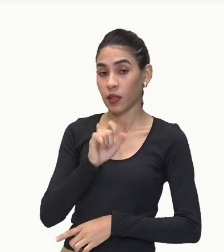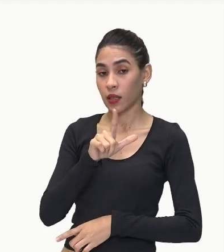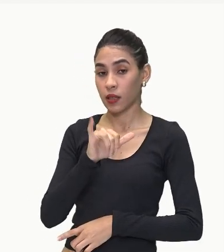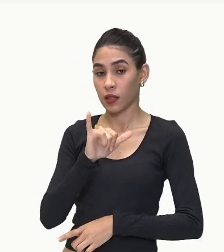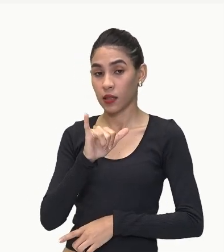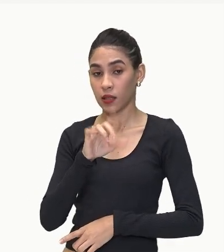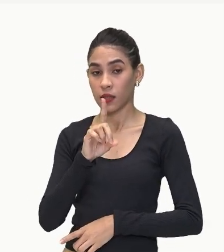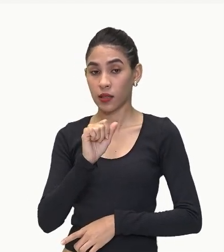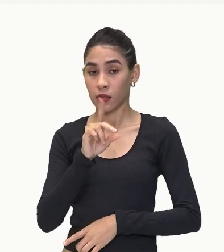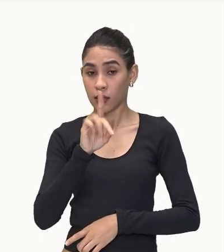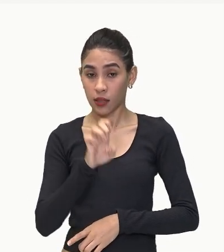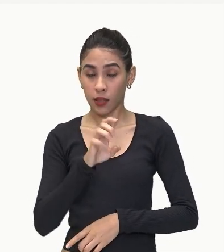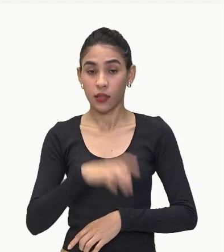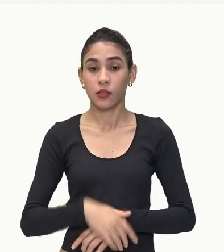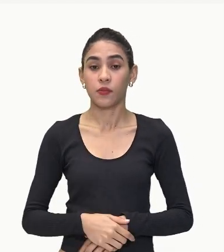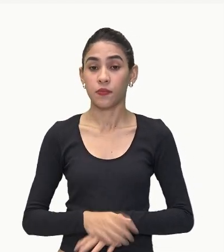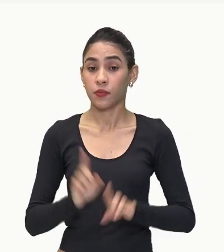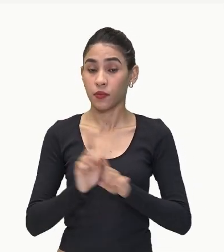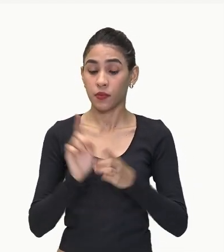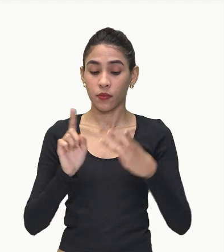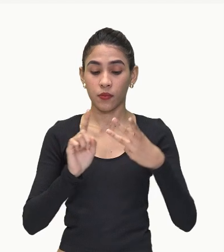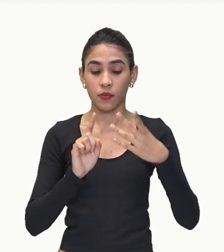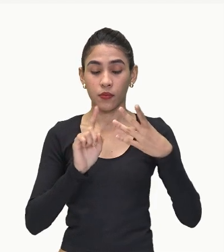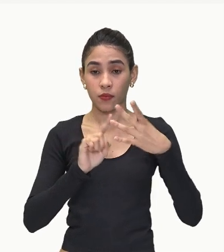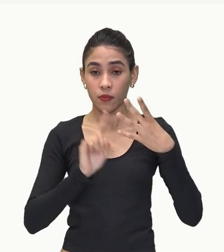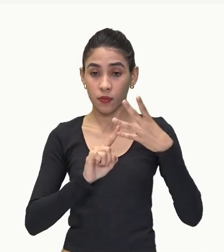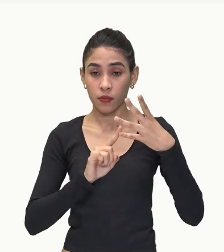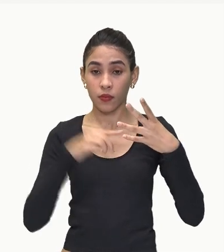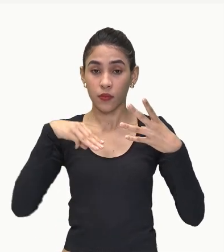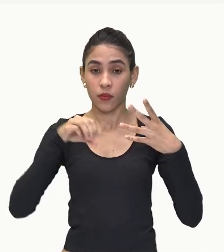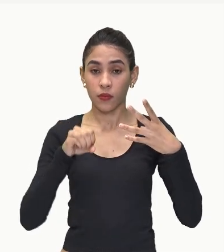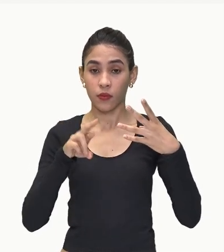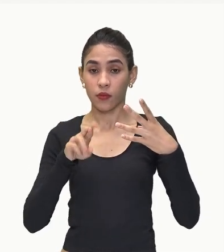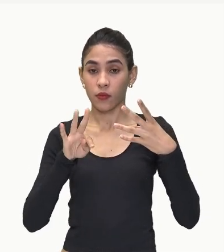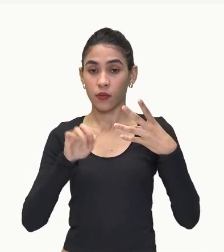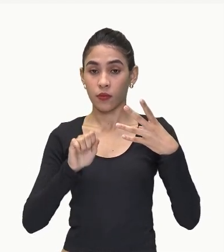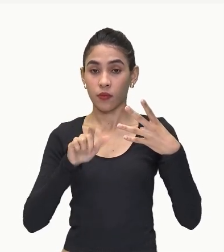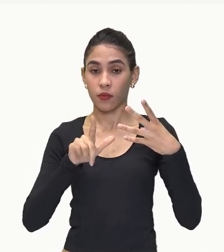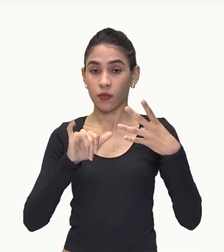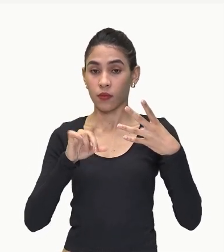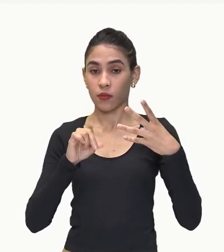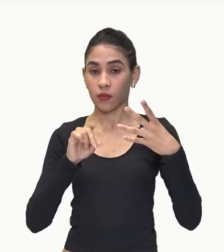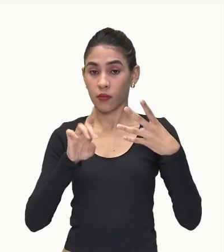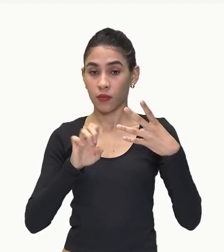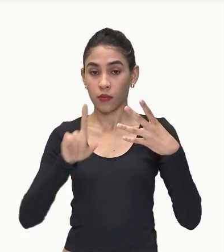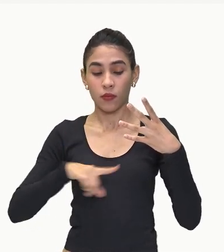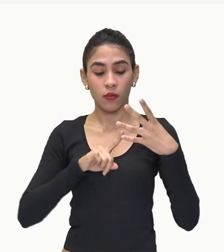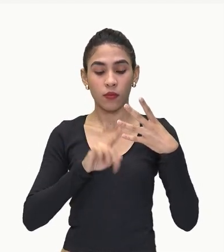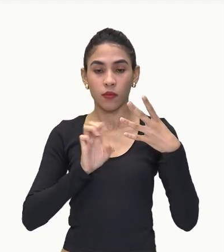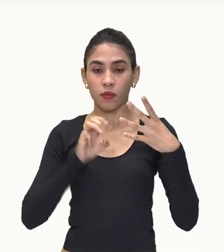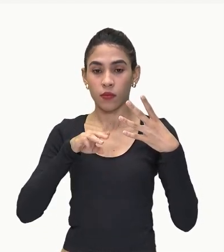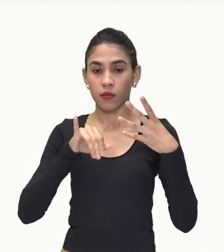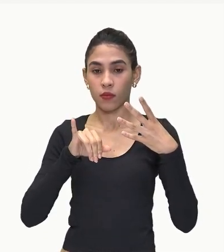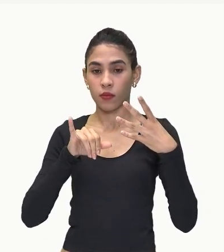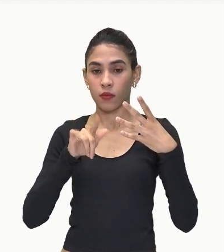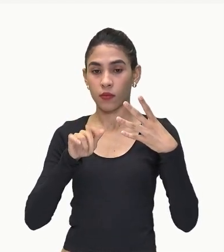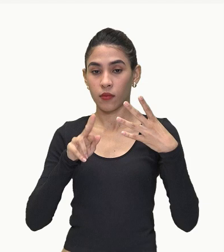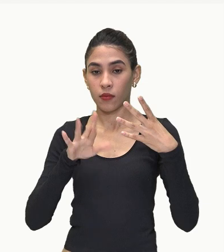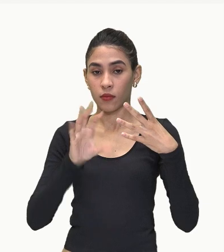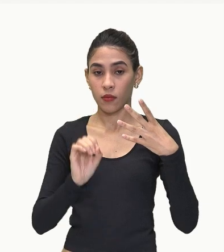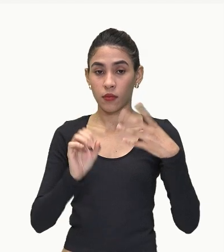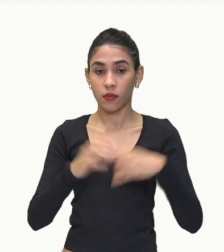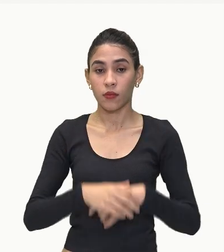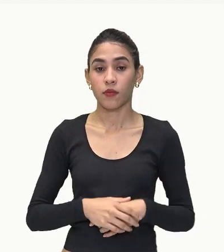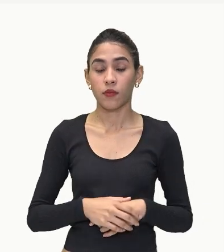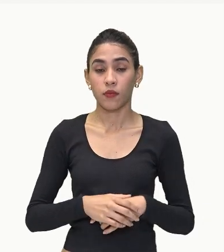estão saindo Da população Que é a mortalidade E a imigração Essas duas Que estão apontadas Para a população